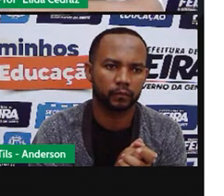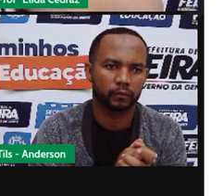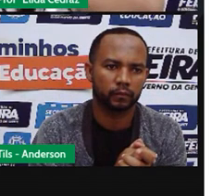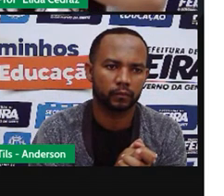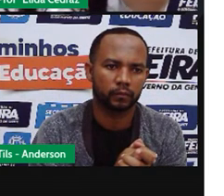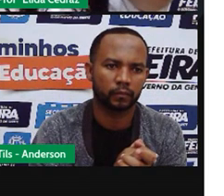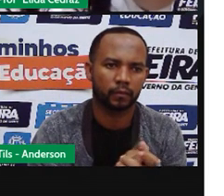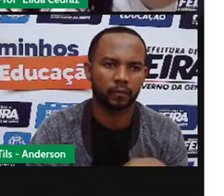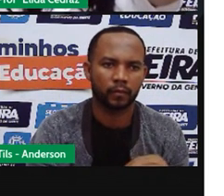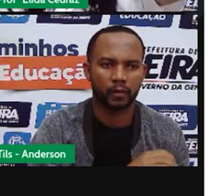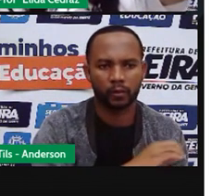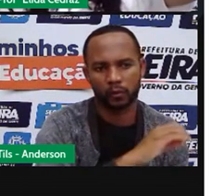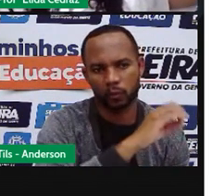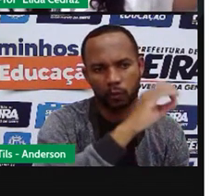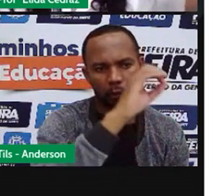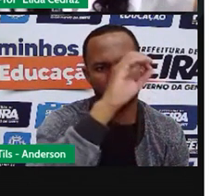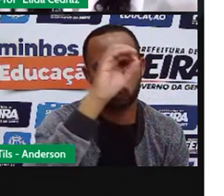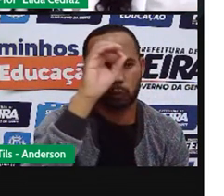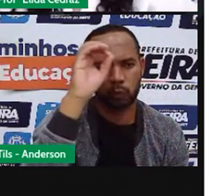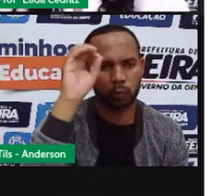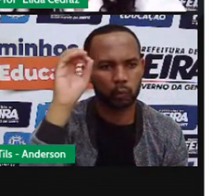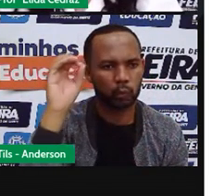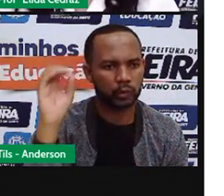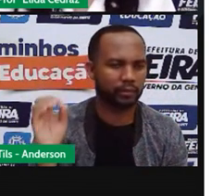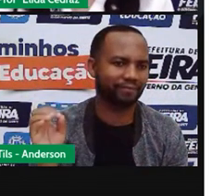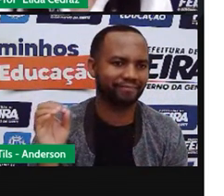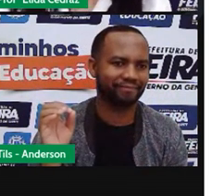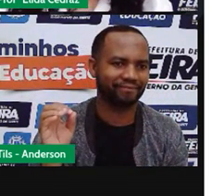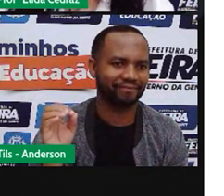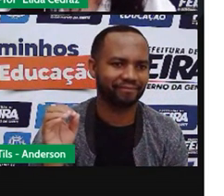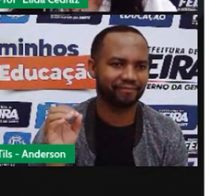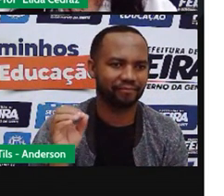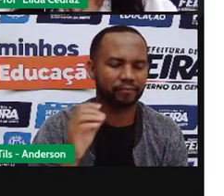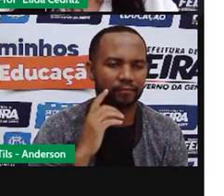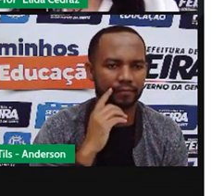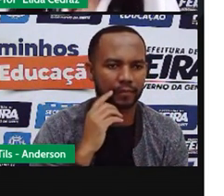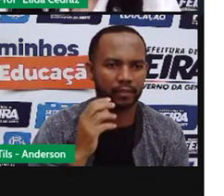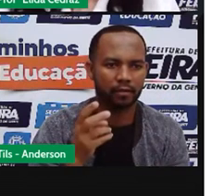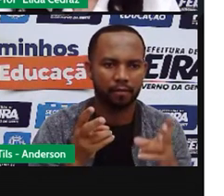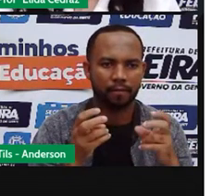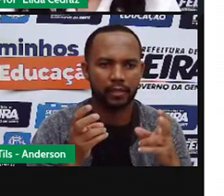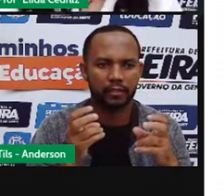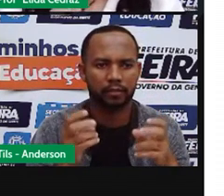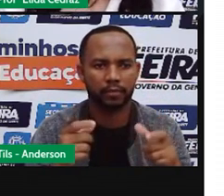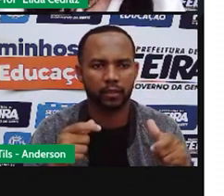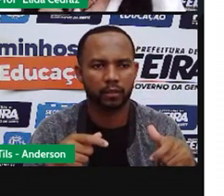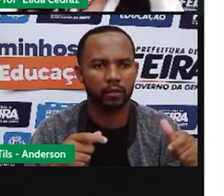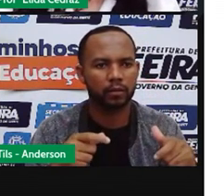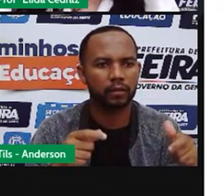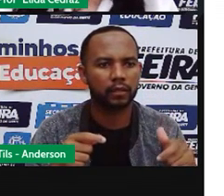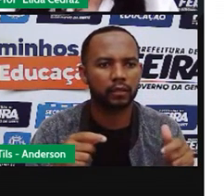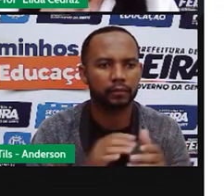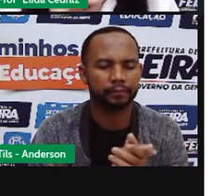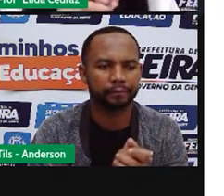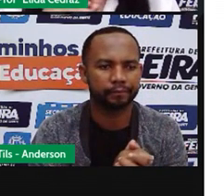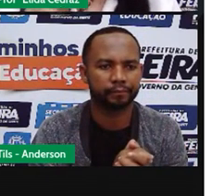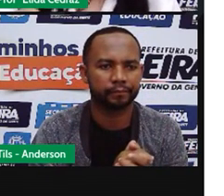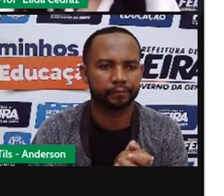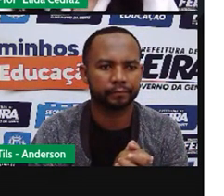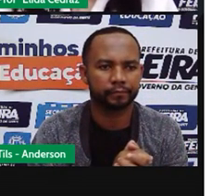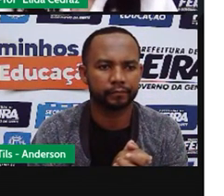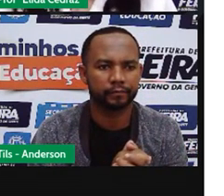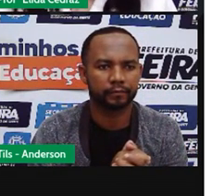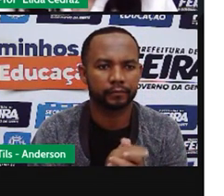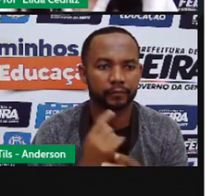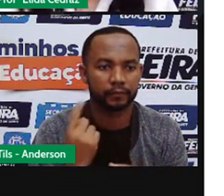sol vai fazer esse movimento, vai passar por cima da árvore. Observa onde estão as sombras. Em